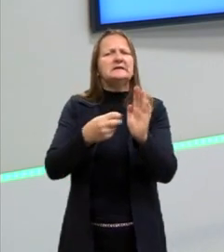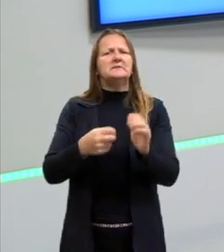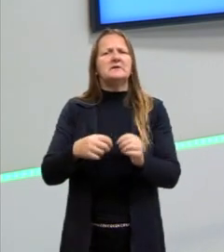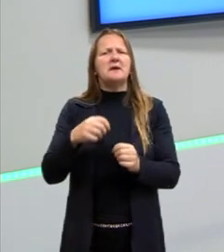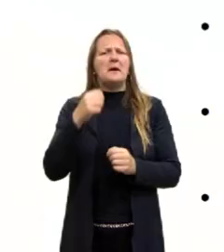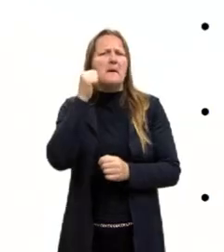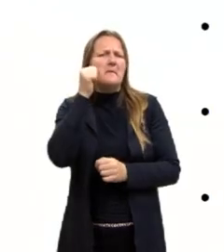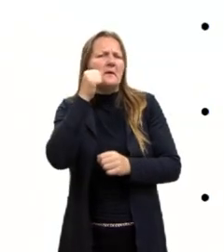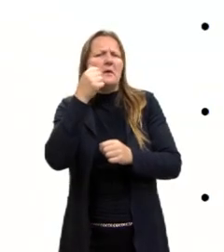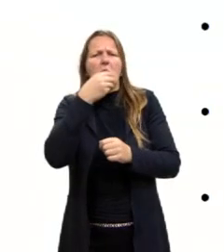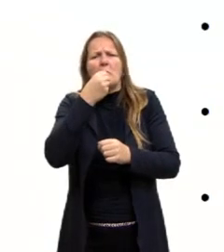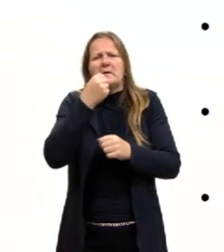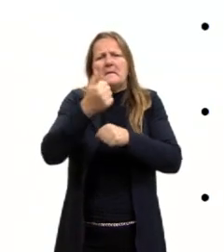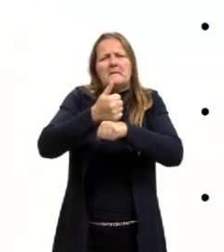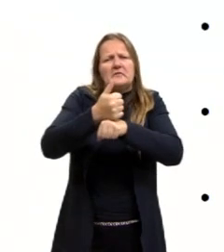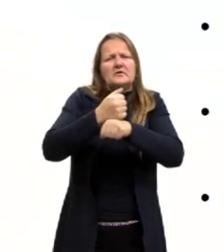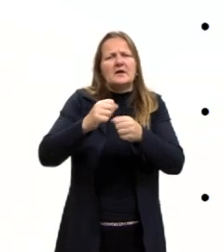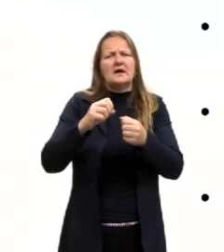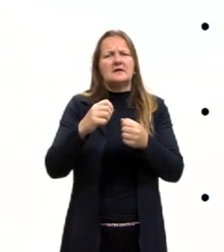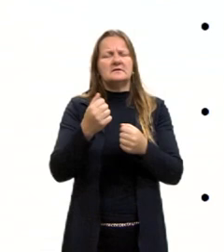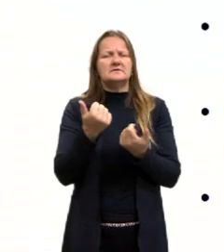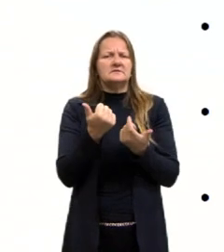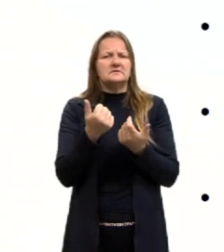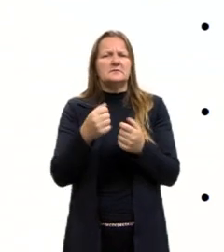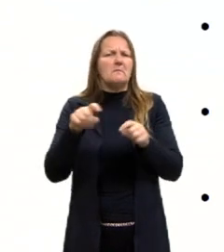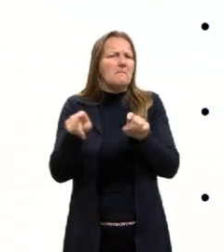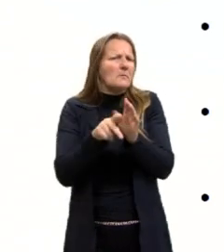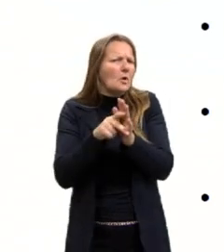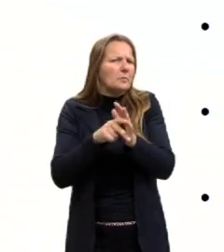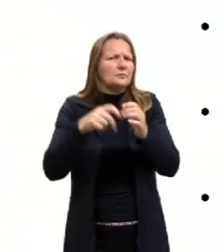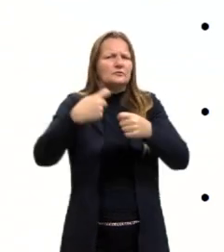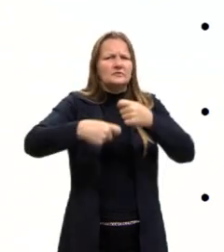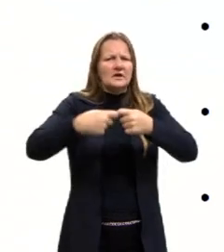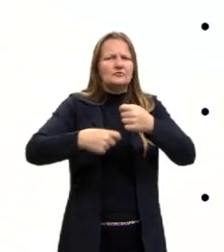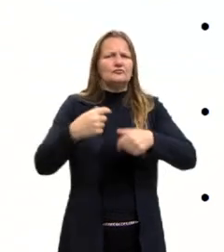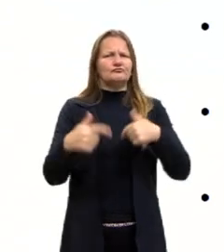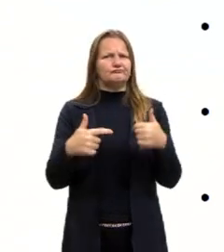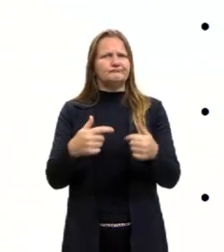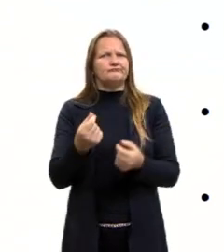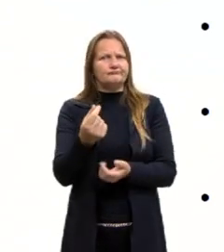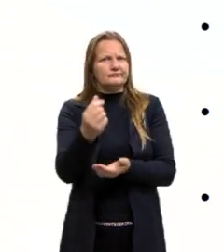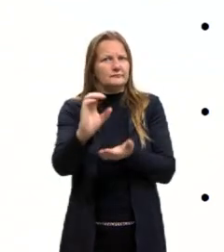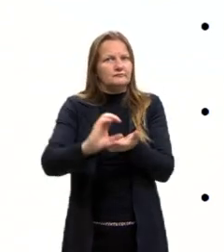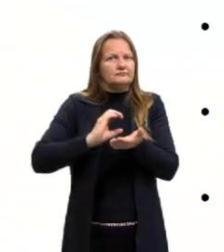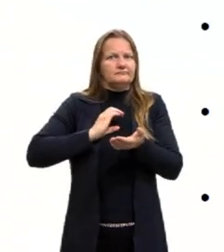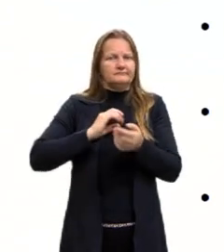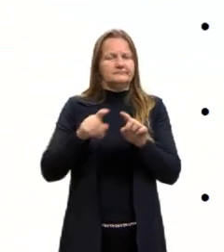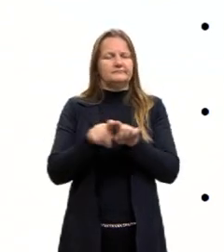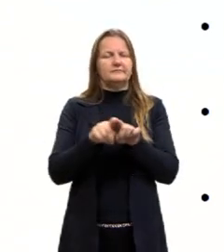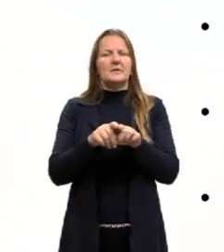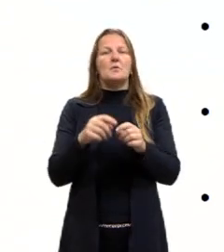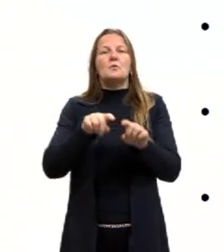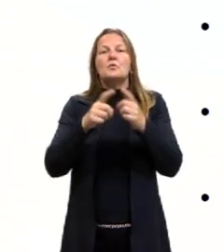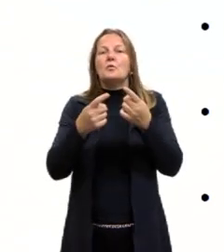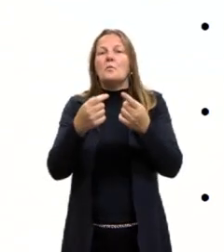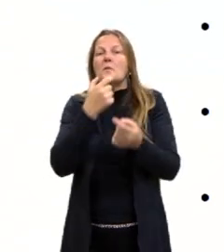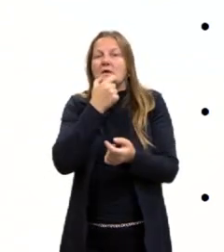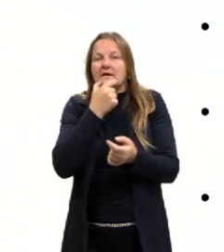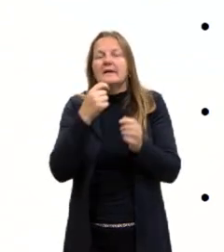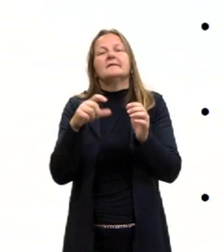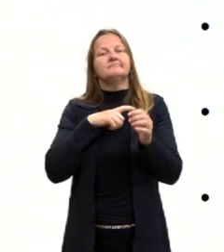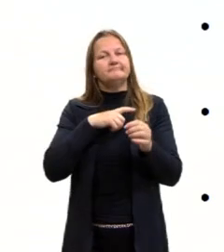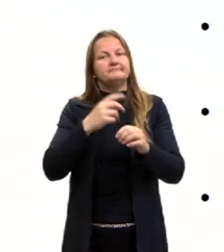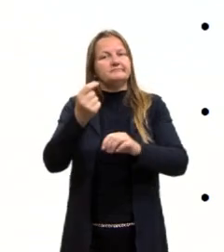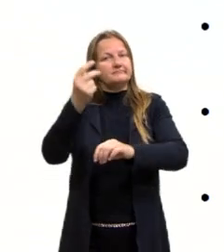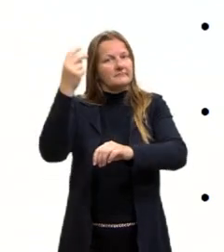Então, é um período também que a gente não pode simplificar, resumir ele a uma imagem só. Mas se retrata